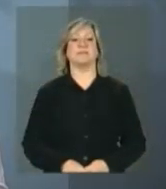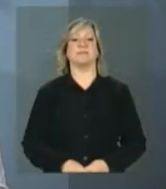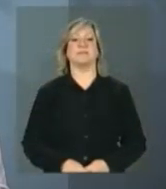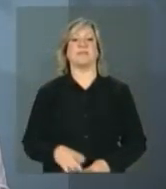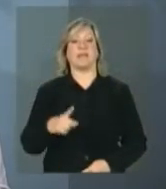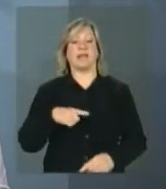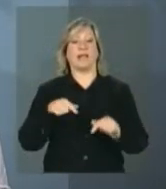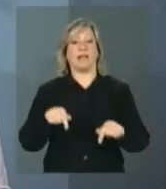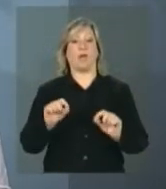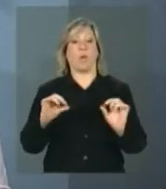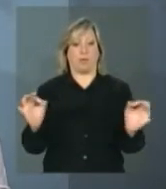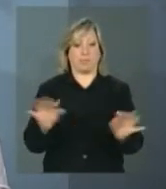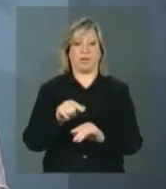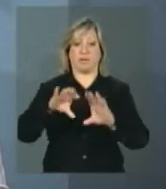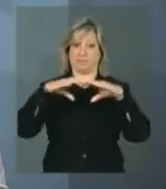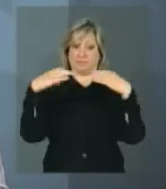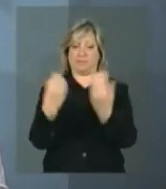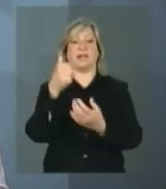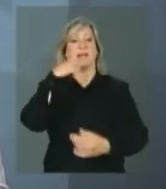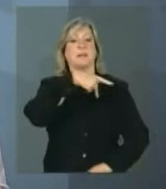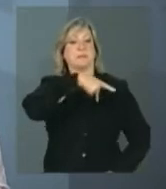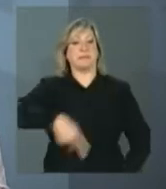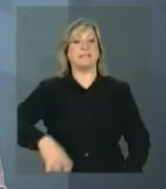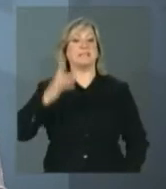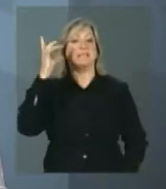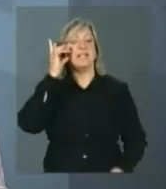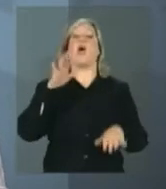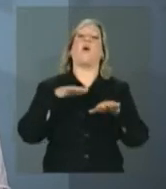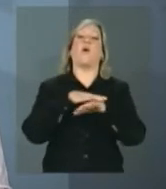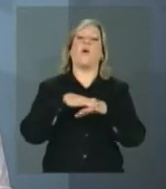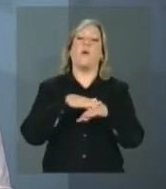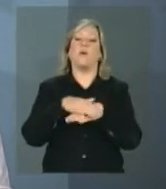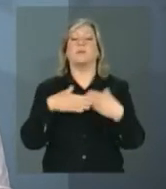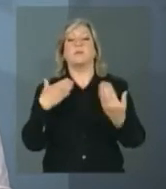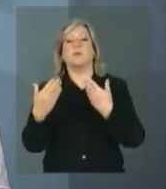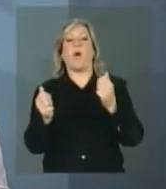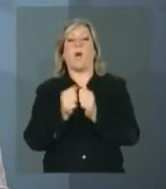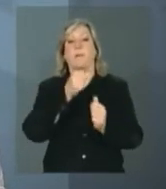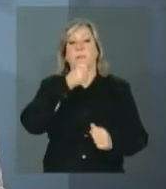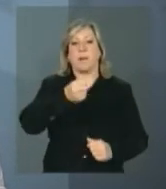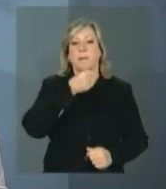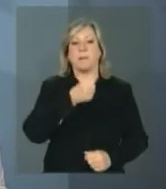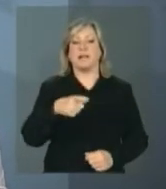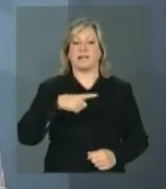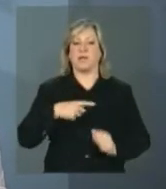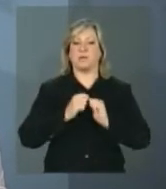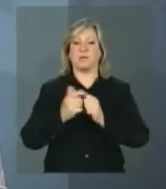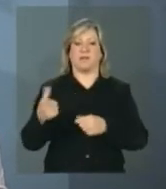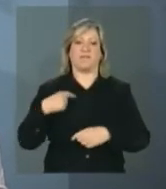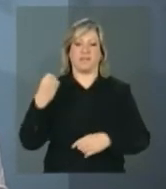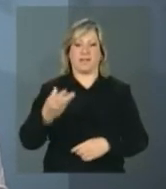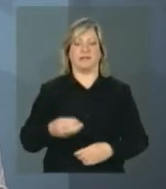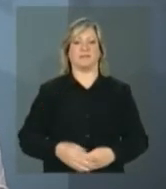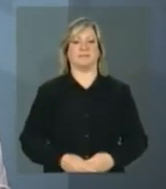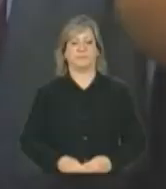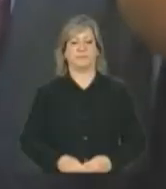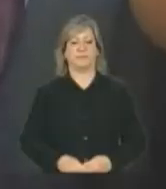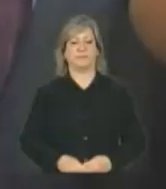Na saída do fórum, a presidenta Dilma Rousseff conversou informalmente com os jornalistas que a acompanham na viagem.